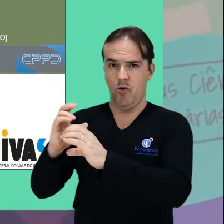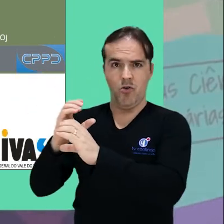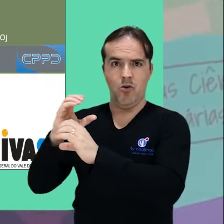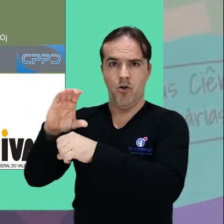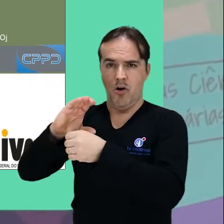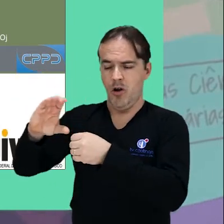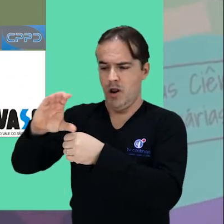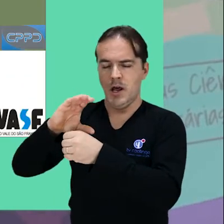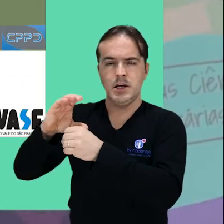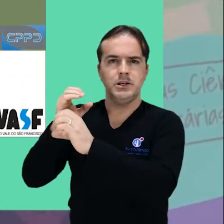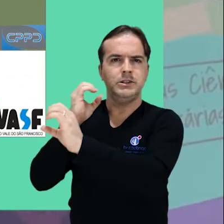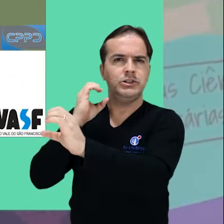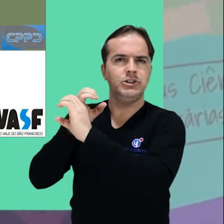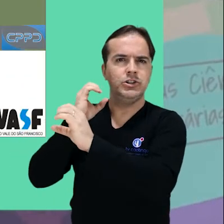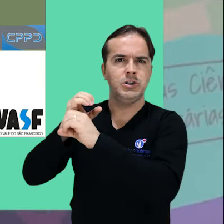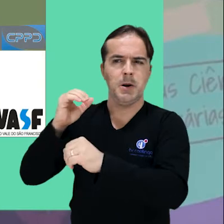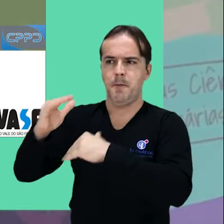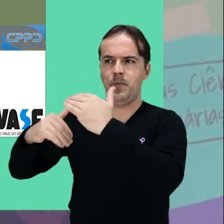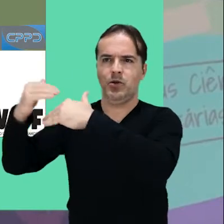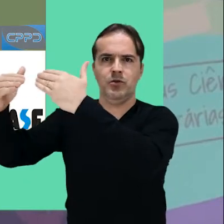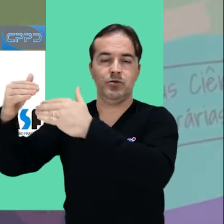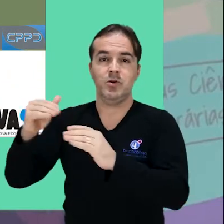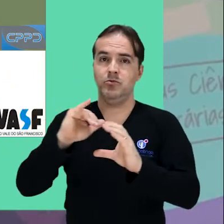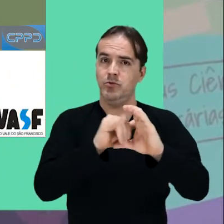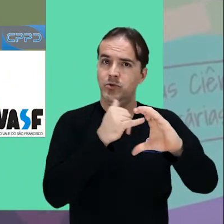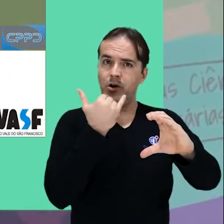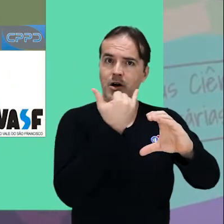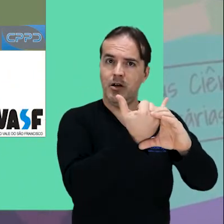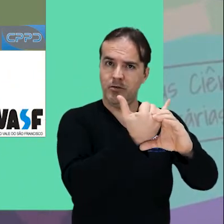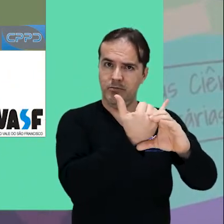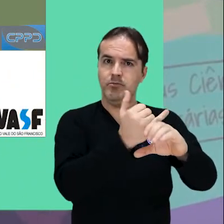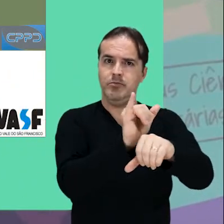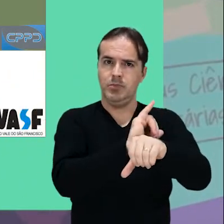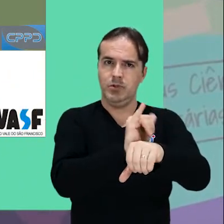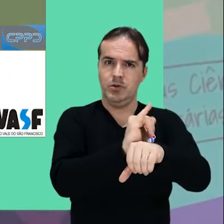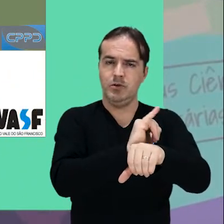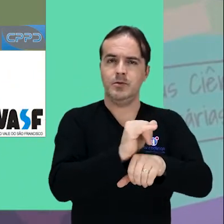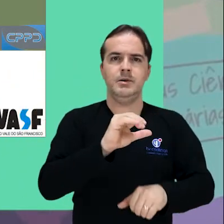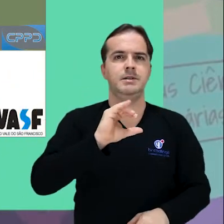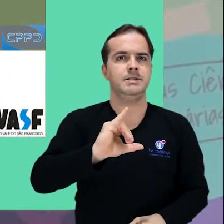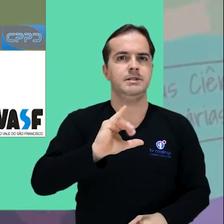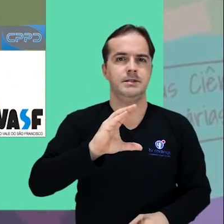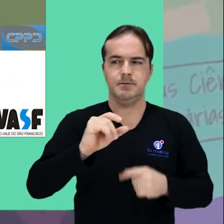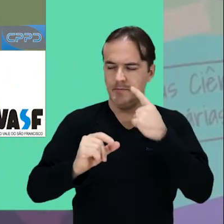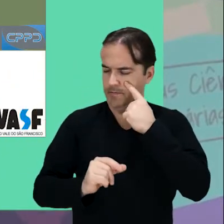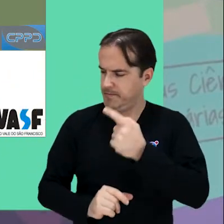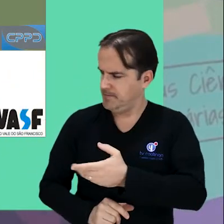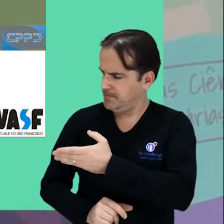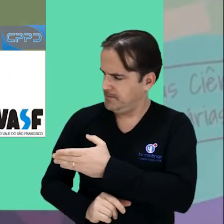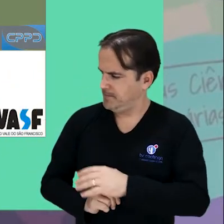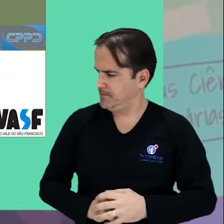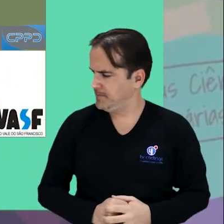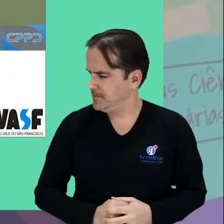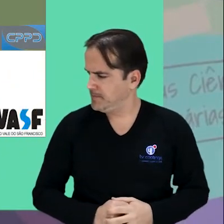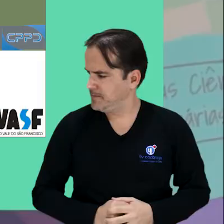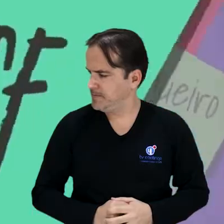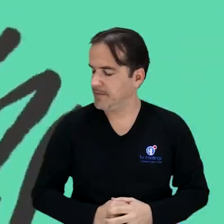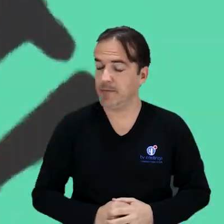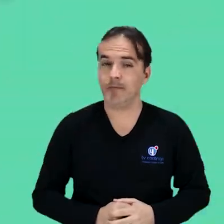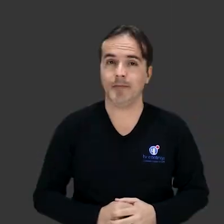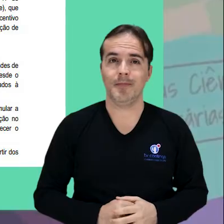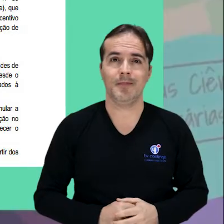Produção. O evento vai ser transmitido no YouTube pelo canal cppd-univasf.